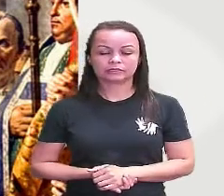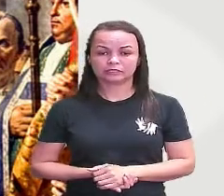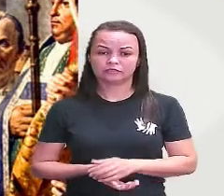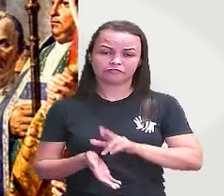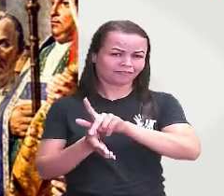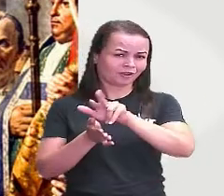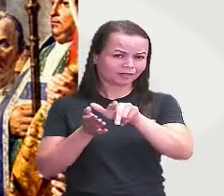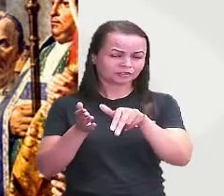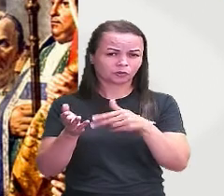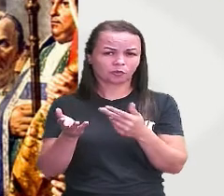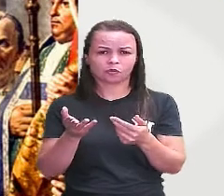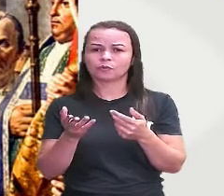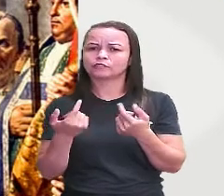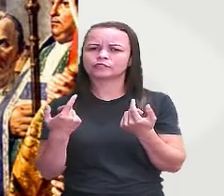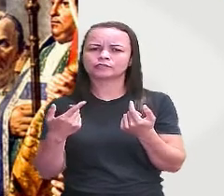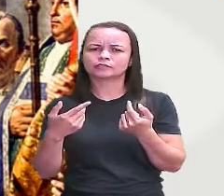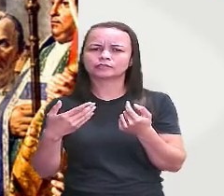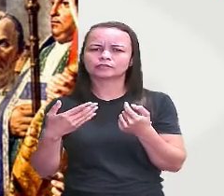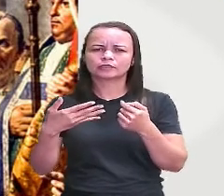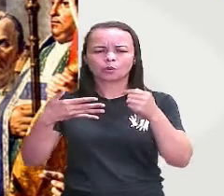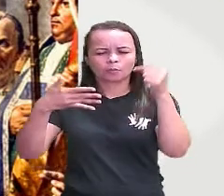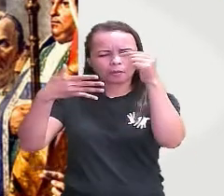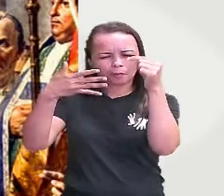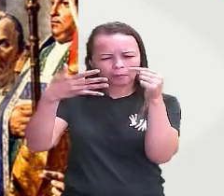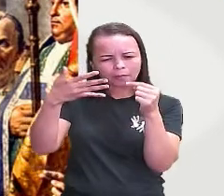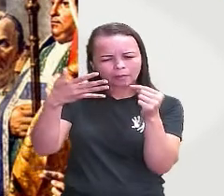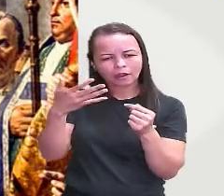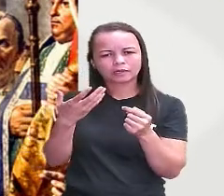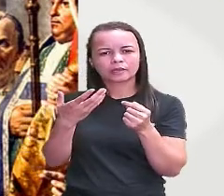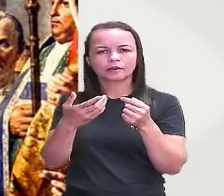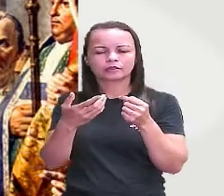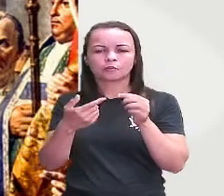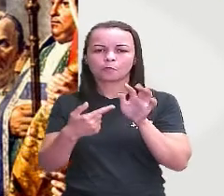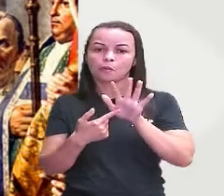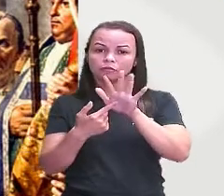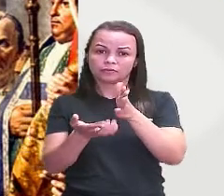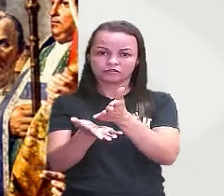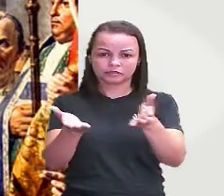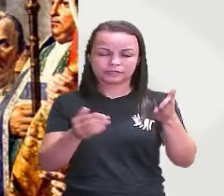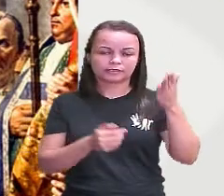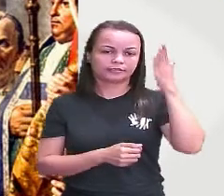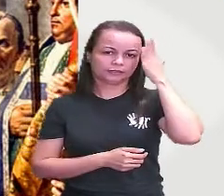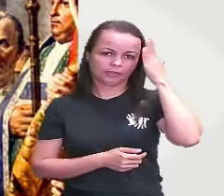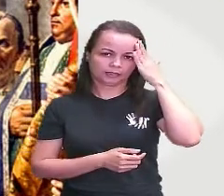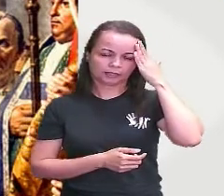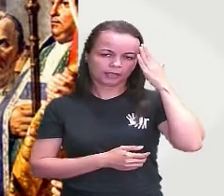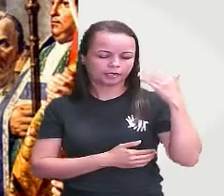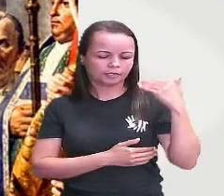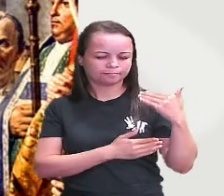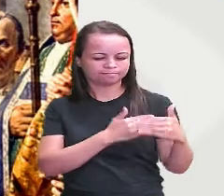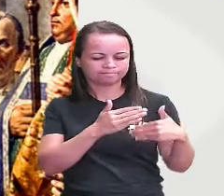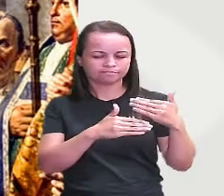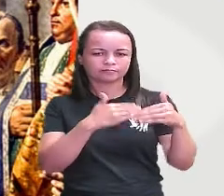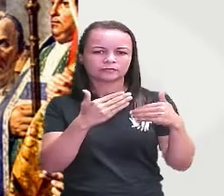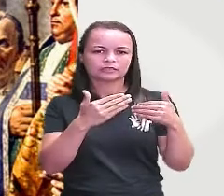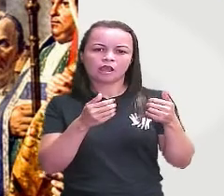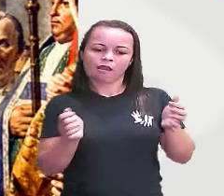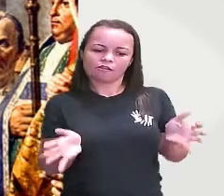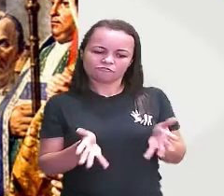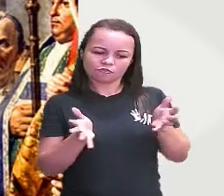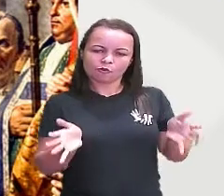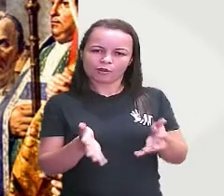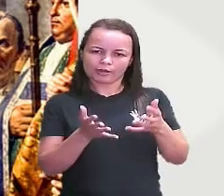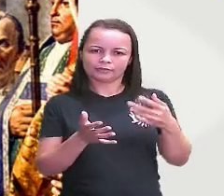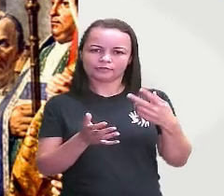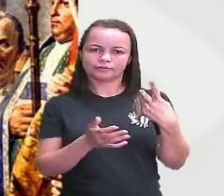coisas são pontos que eu estou trazendo para vocês compreenderem a relevância a influência